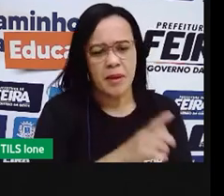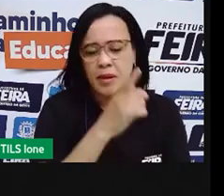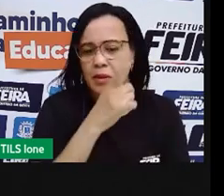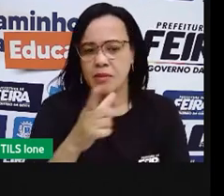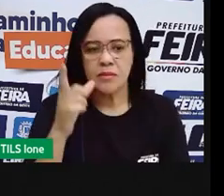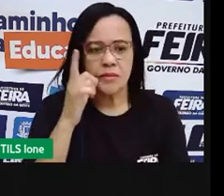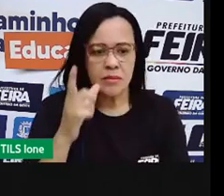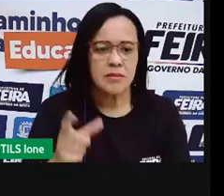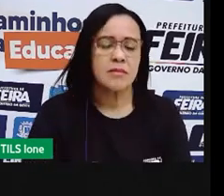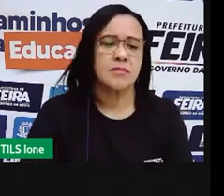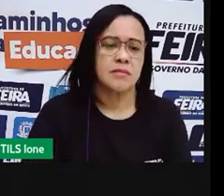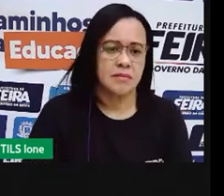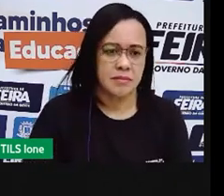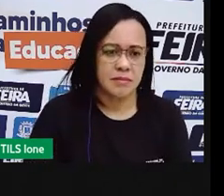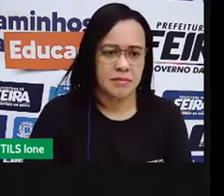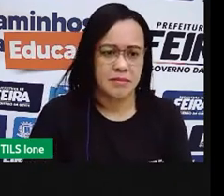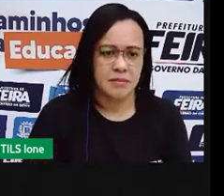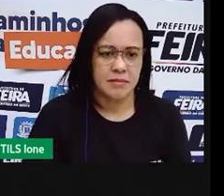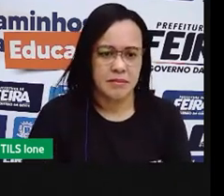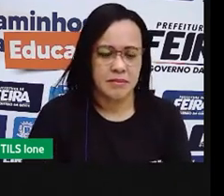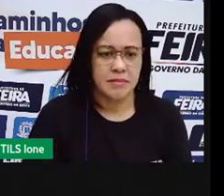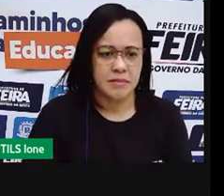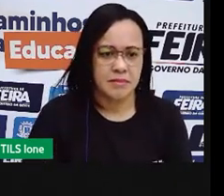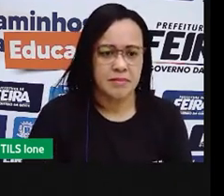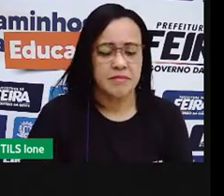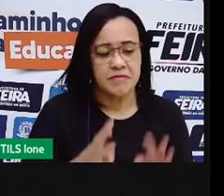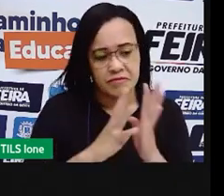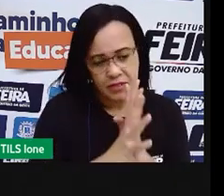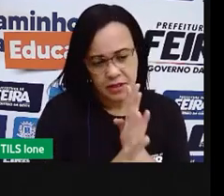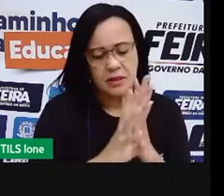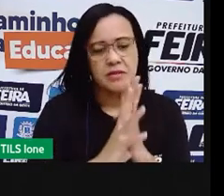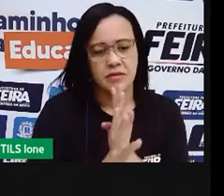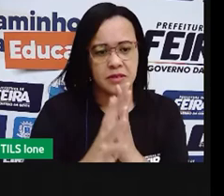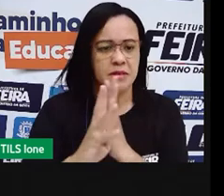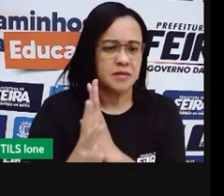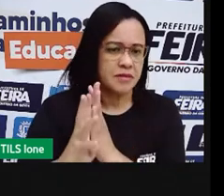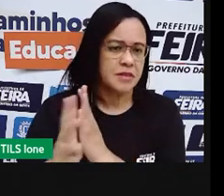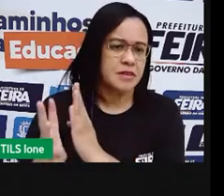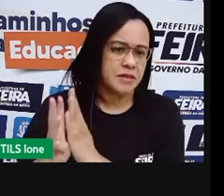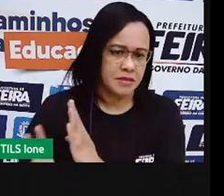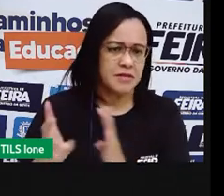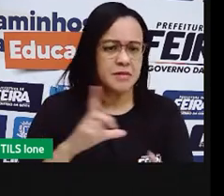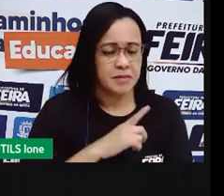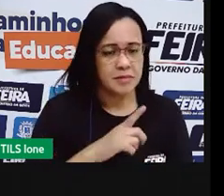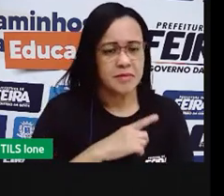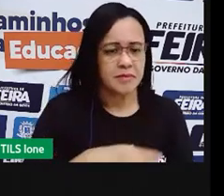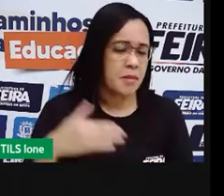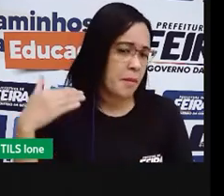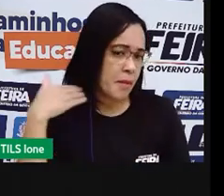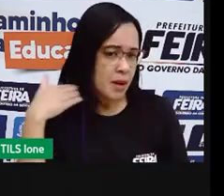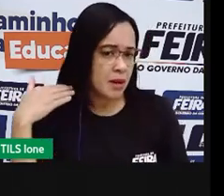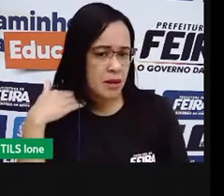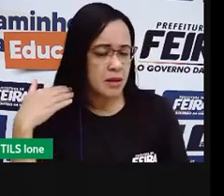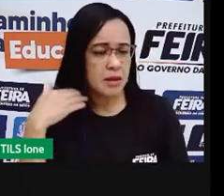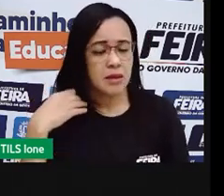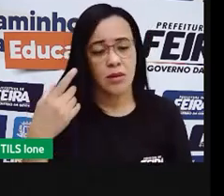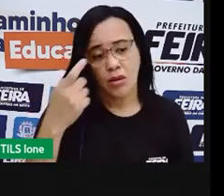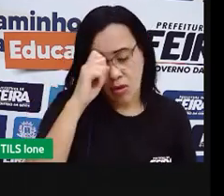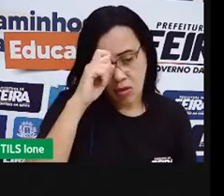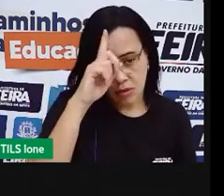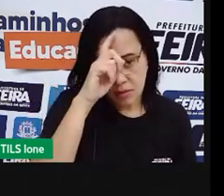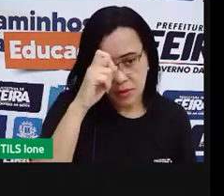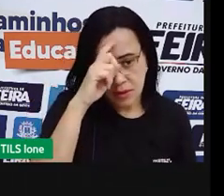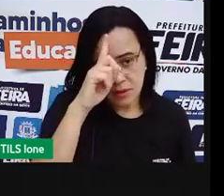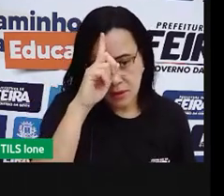Lá na comunidade você vê ali filas em bancos, filas em hospitais.